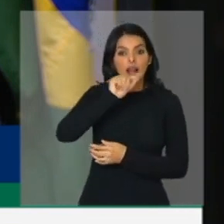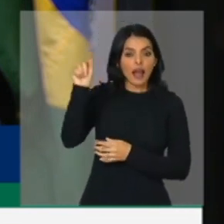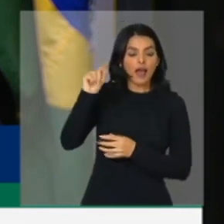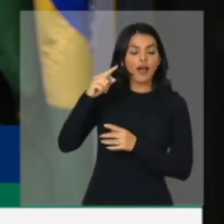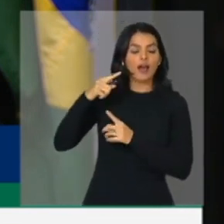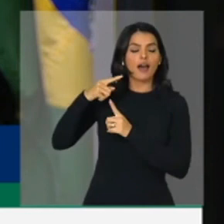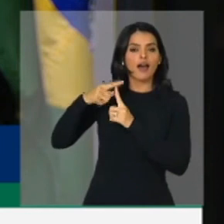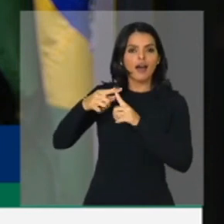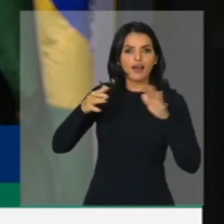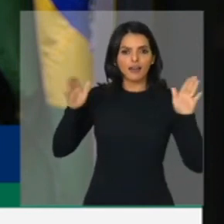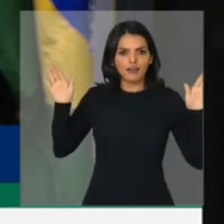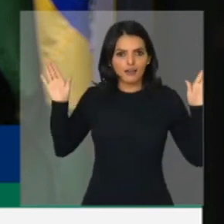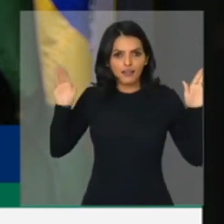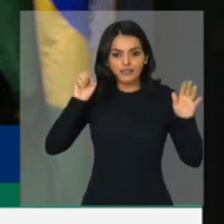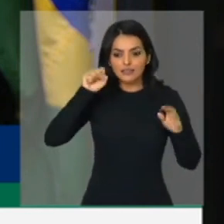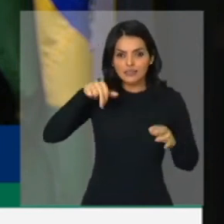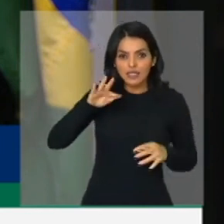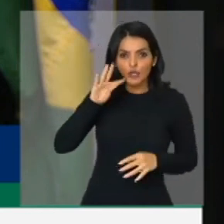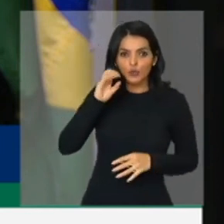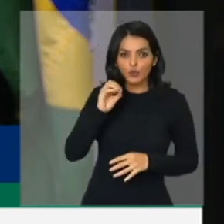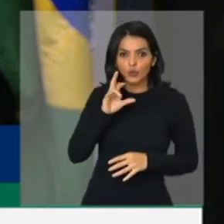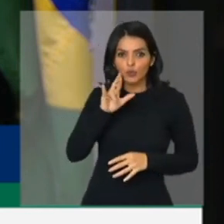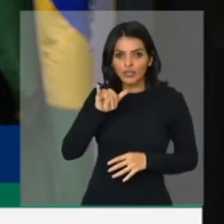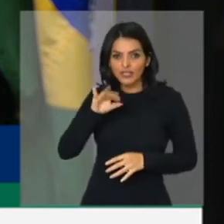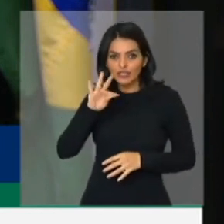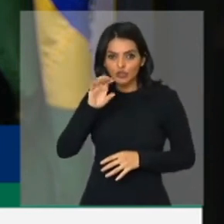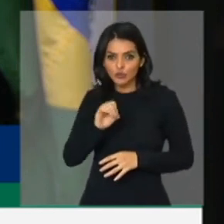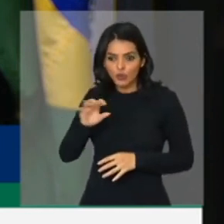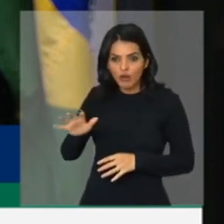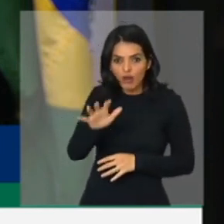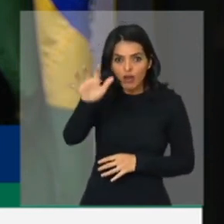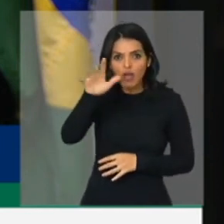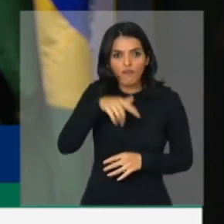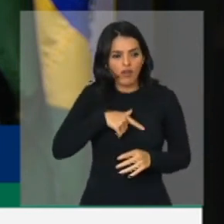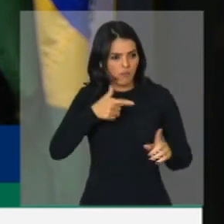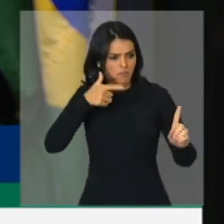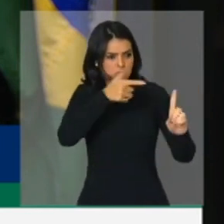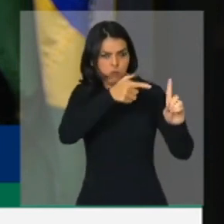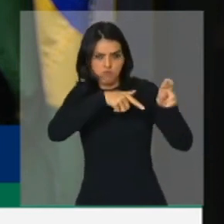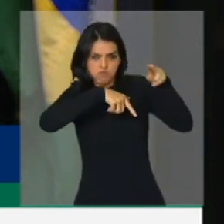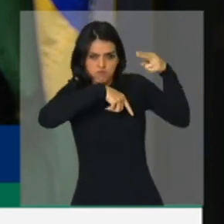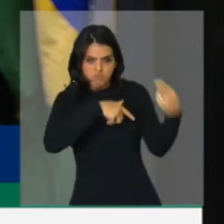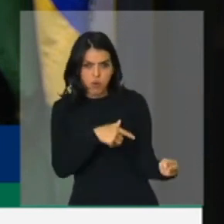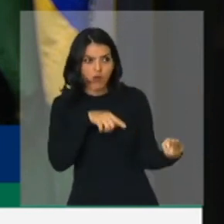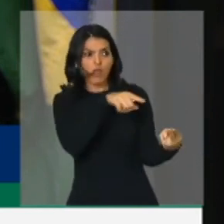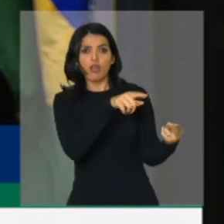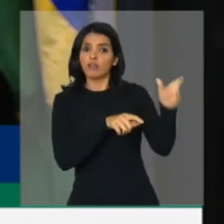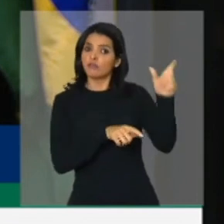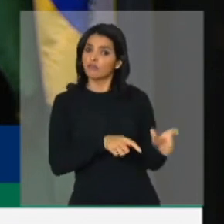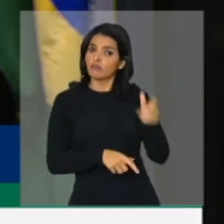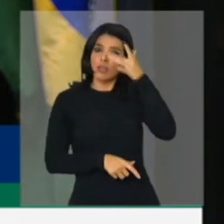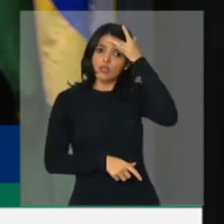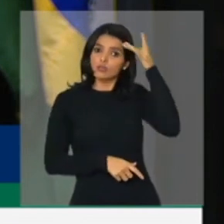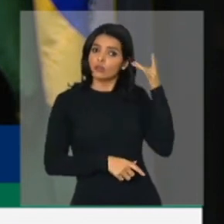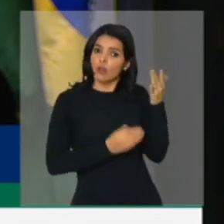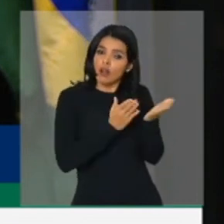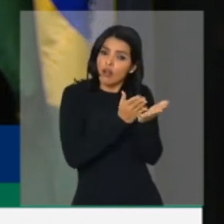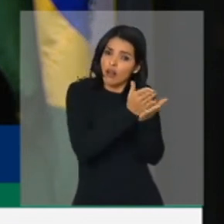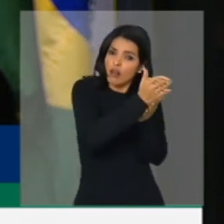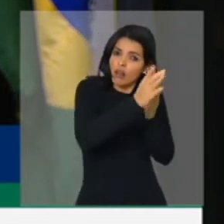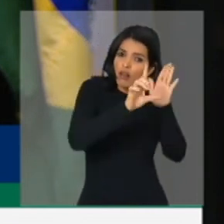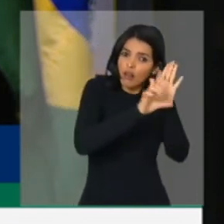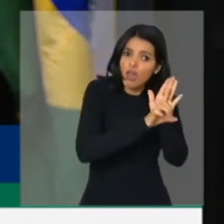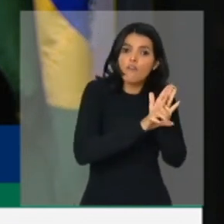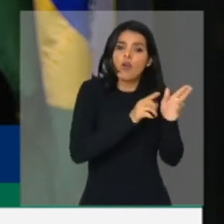ali sim houve uma execução. Um cidadão de bem, uma pessoa que anda na lei, foi